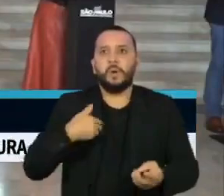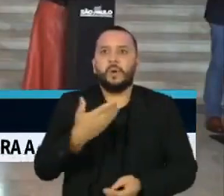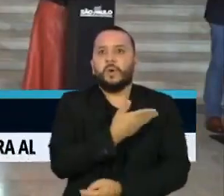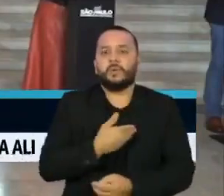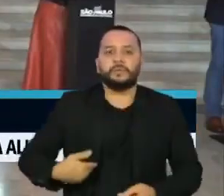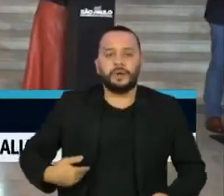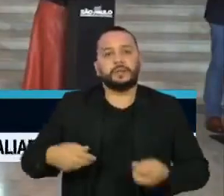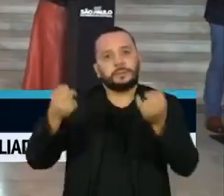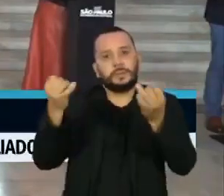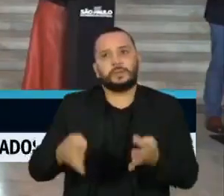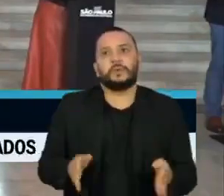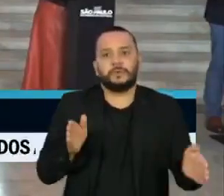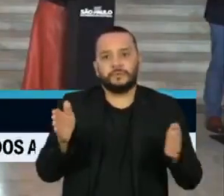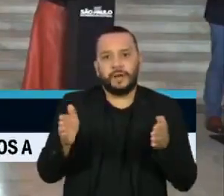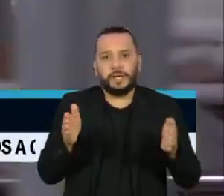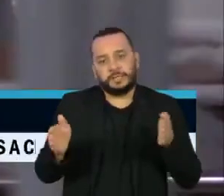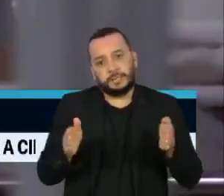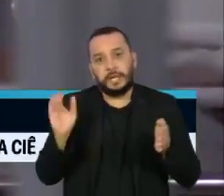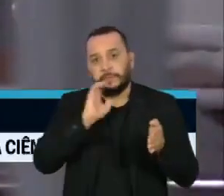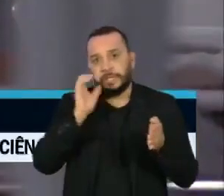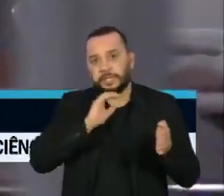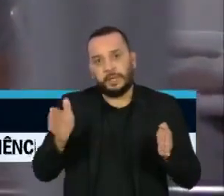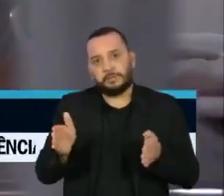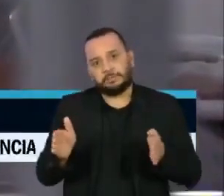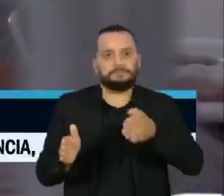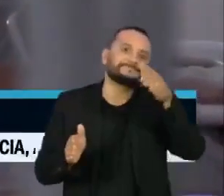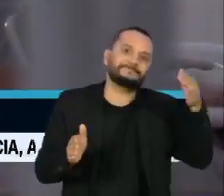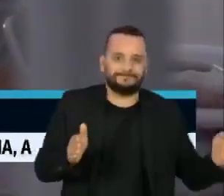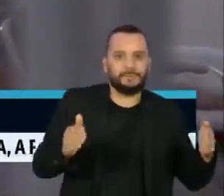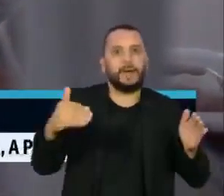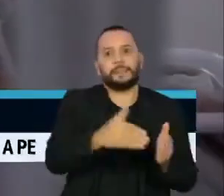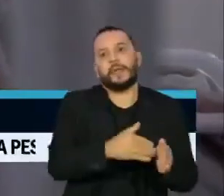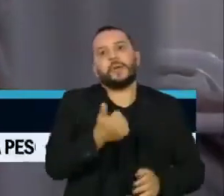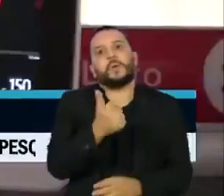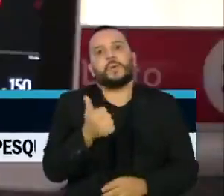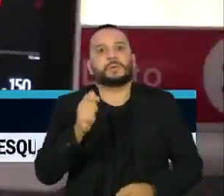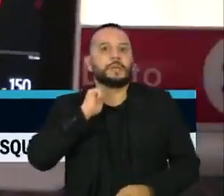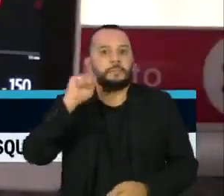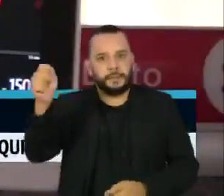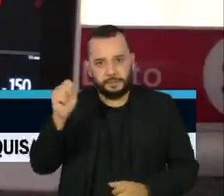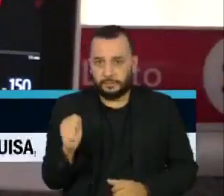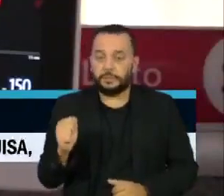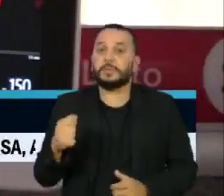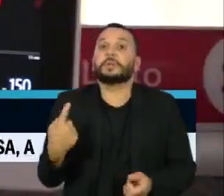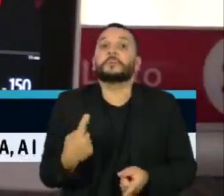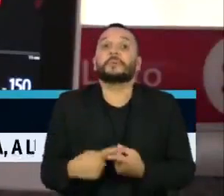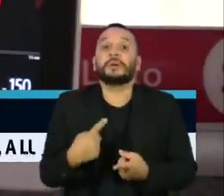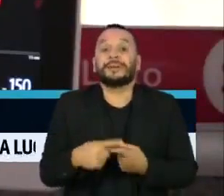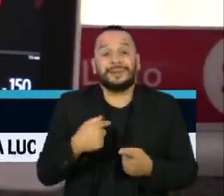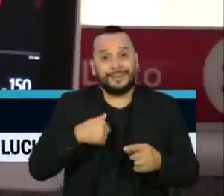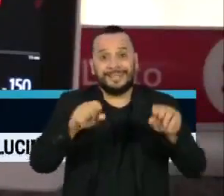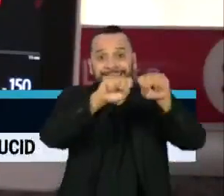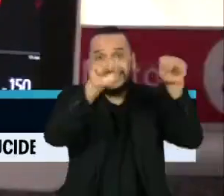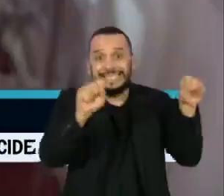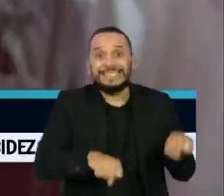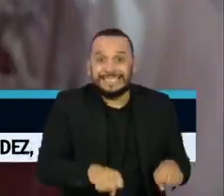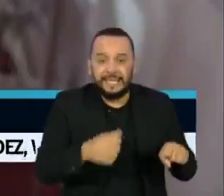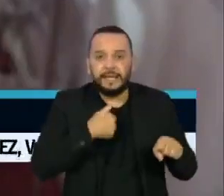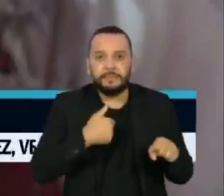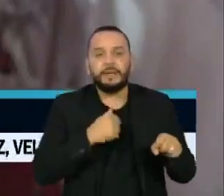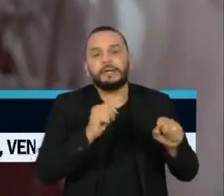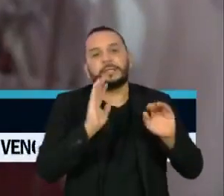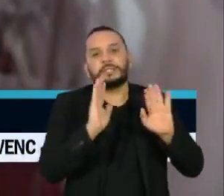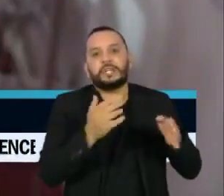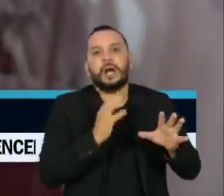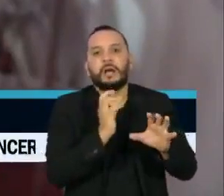prorrogação da fase emergencial até 11 de abril. Segundo as autoridades, houve acúmulo de dados de outras datas com